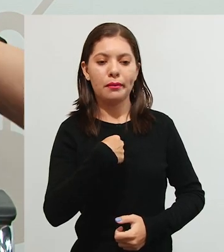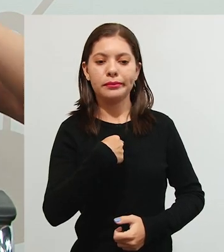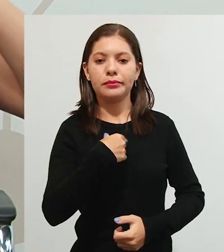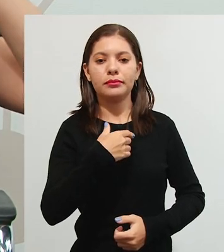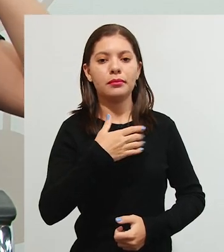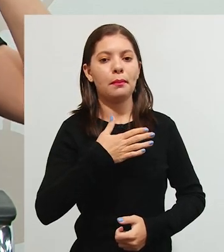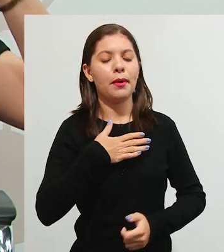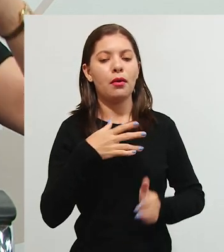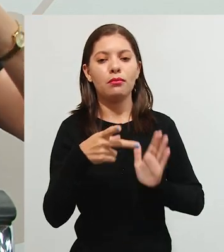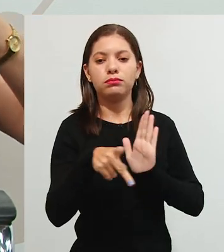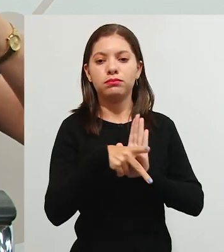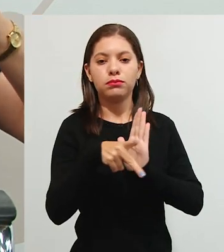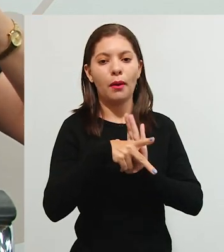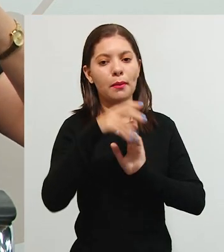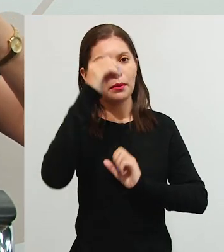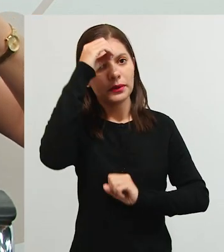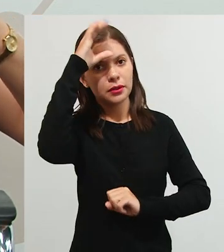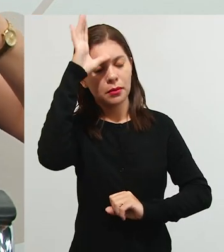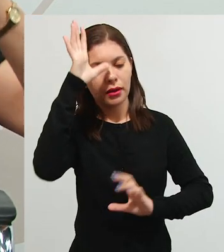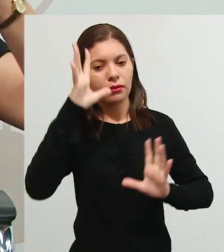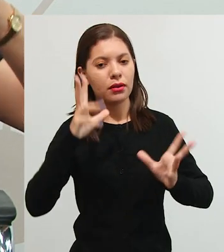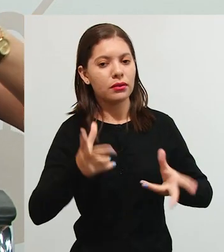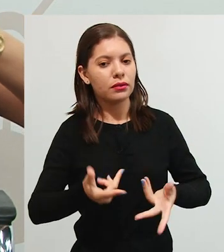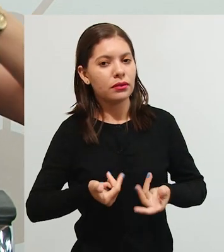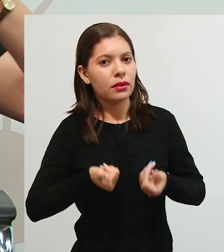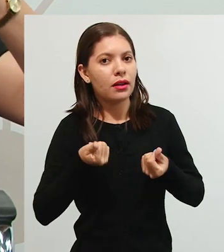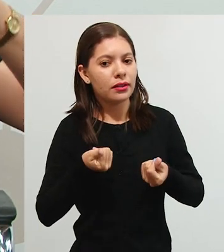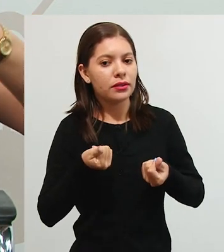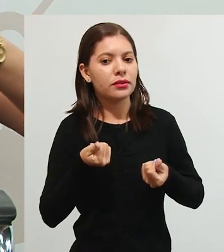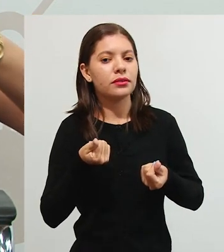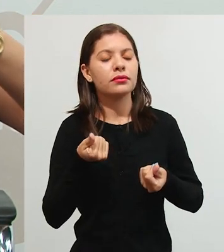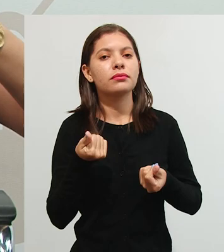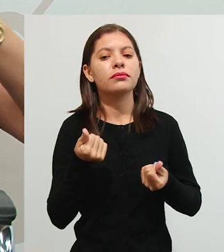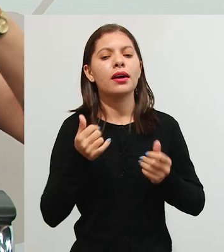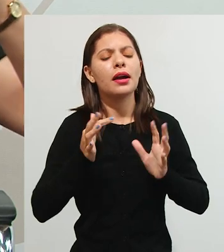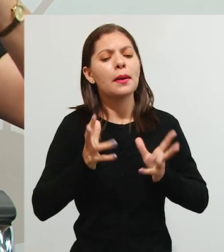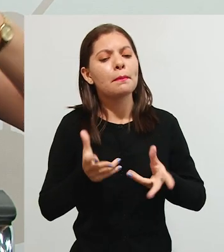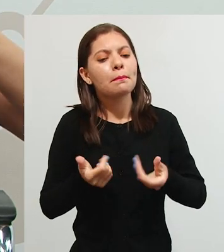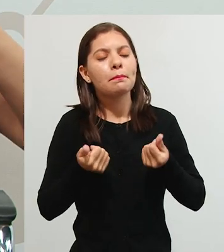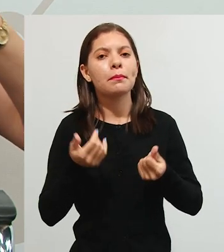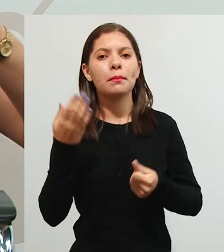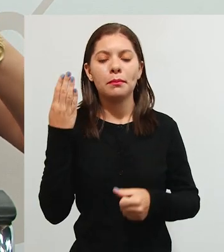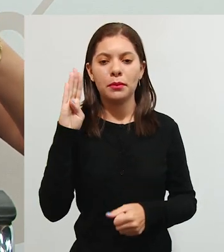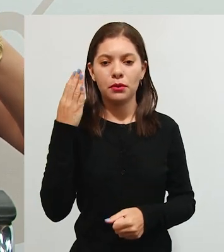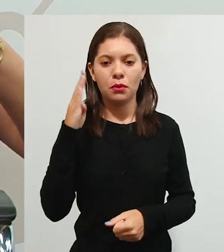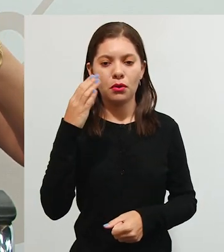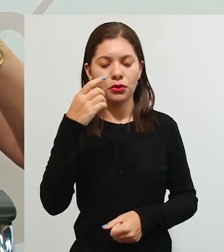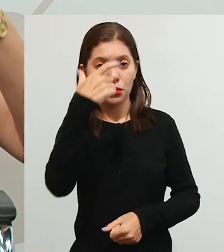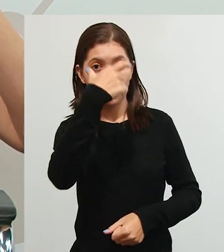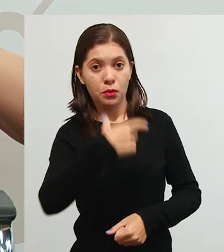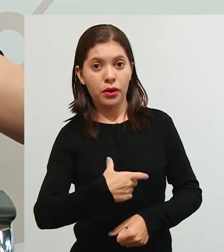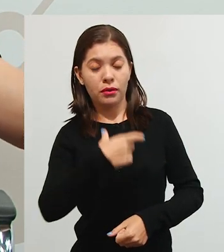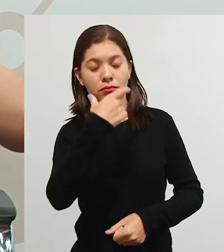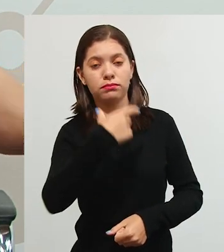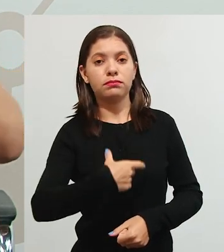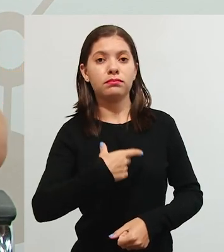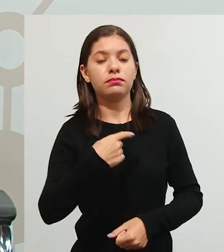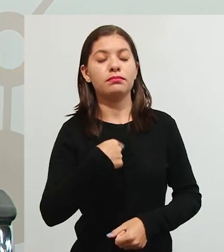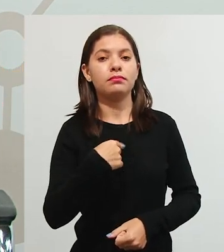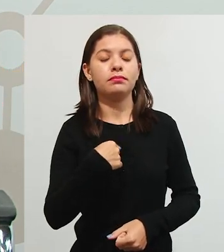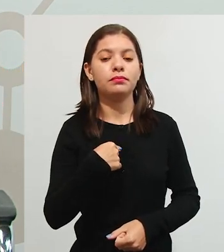então há o biológico, as capacidades biológicas, a maturação biológica e